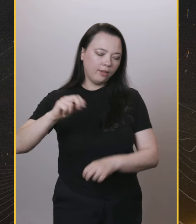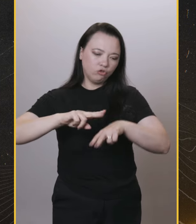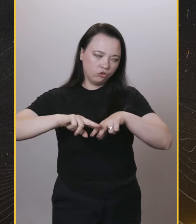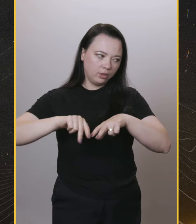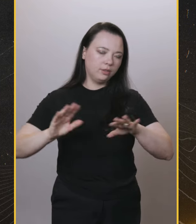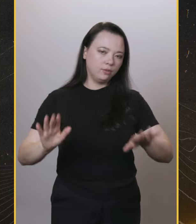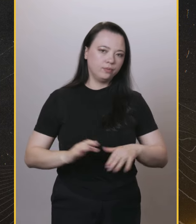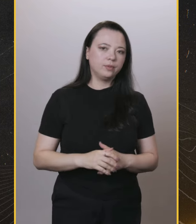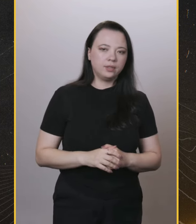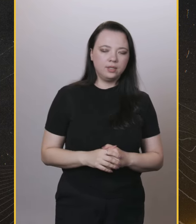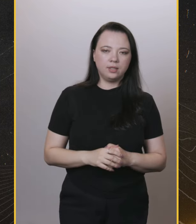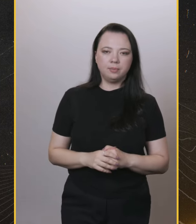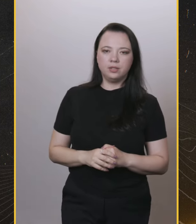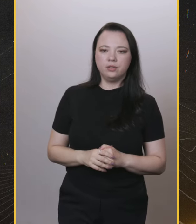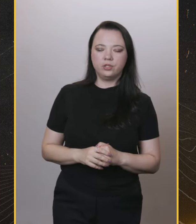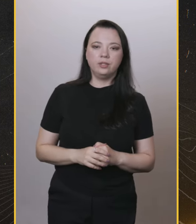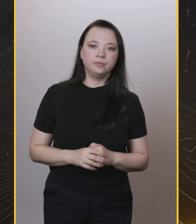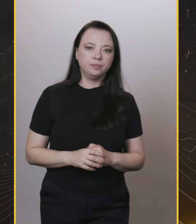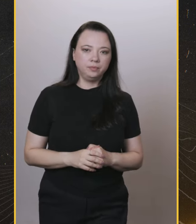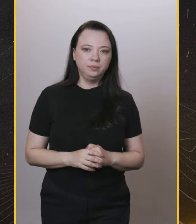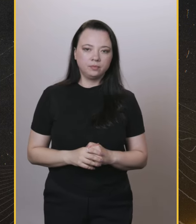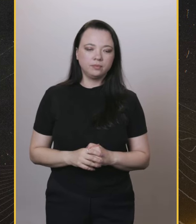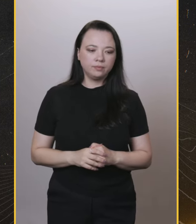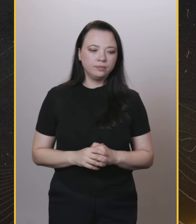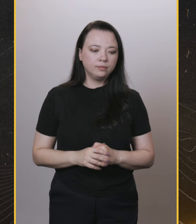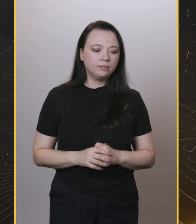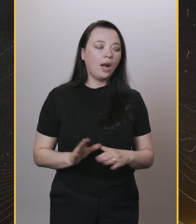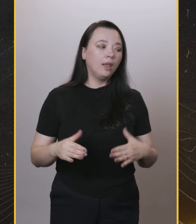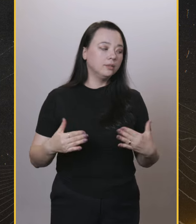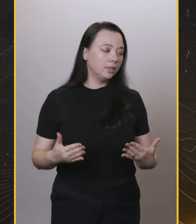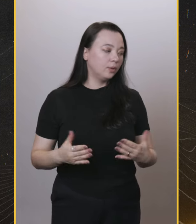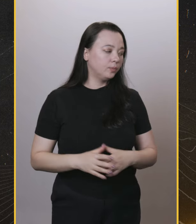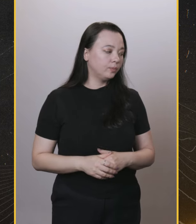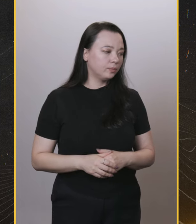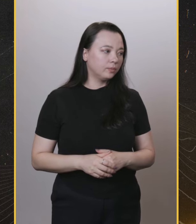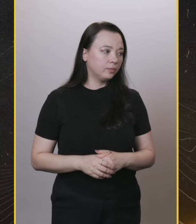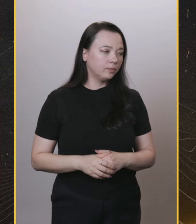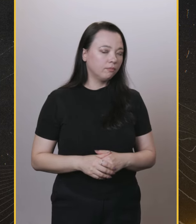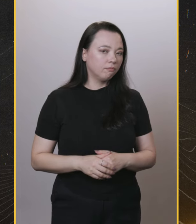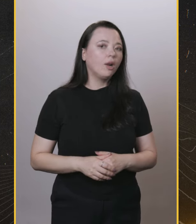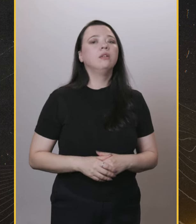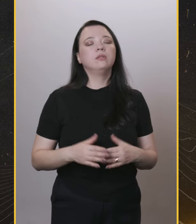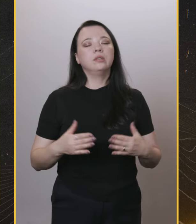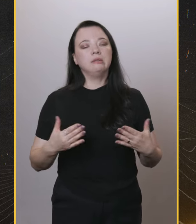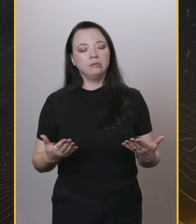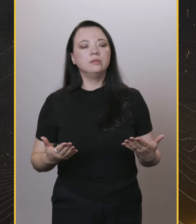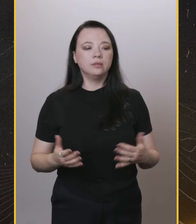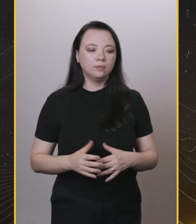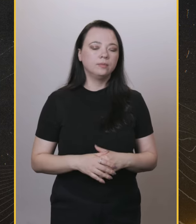ideologia de gênero. Né? Agora, a outra menina, Marina, fala que eu... Porque ela tá... Você viu que eles fizeram meio que um pau ali. Mas tudo bem.